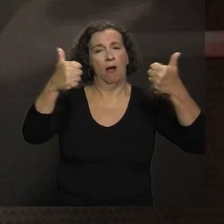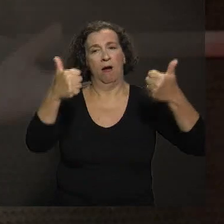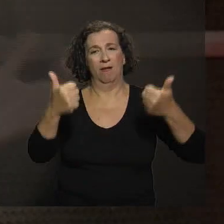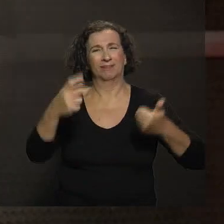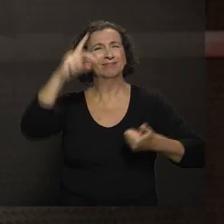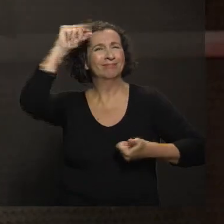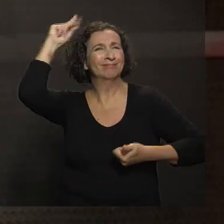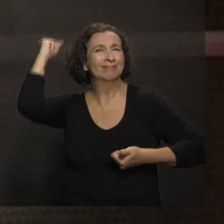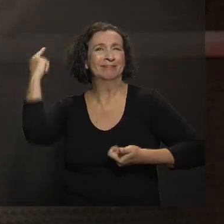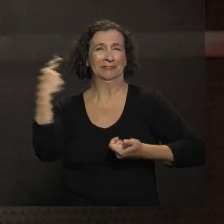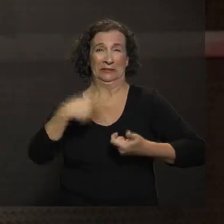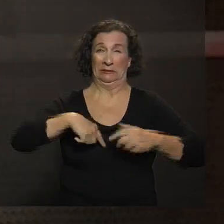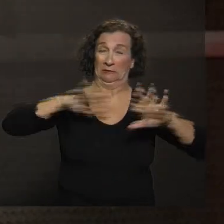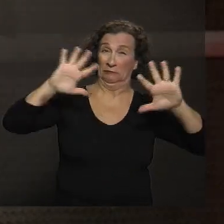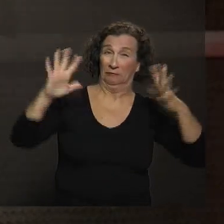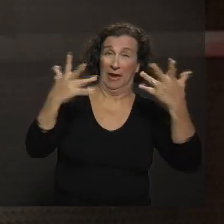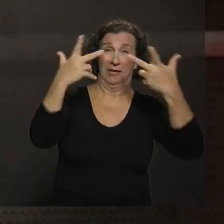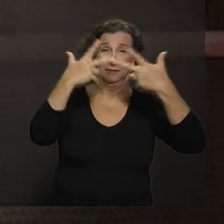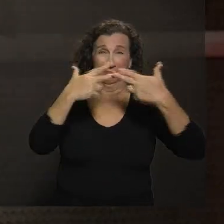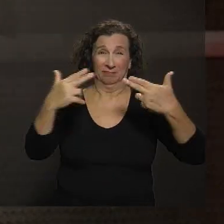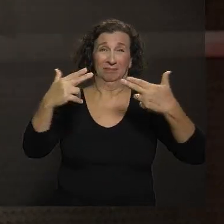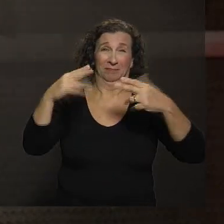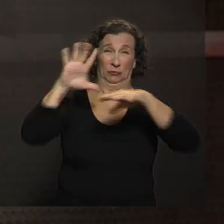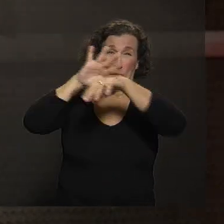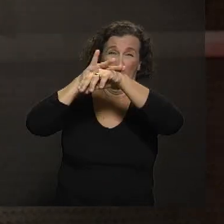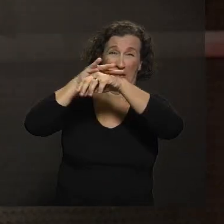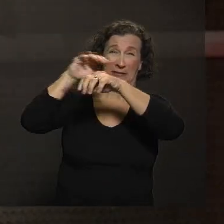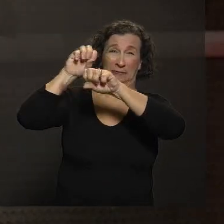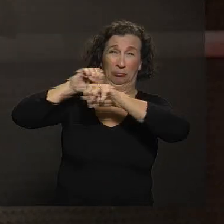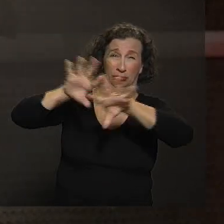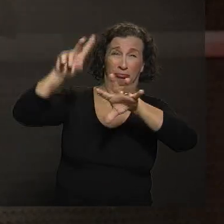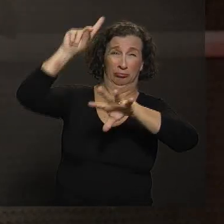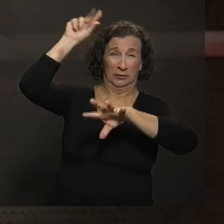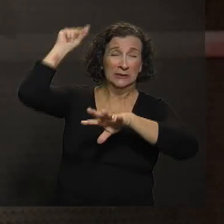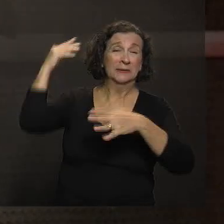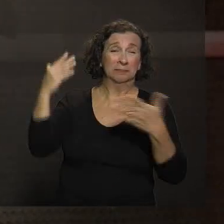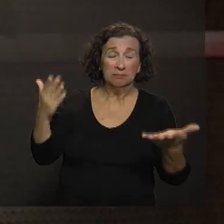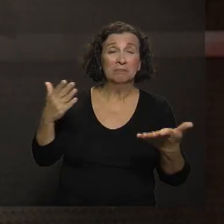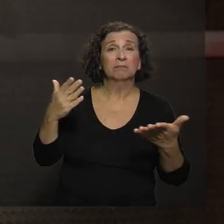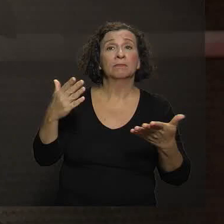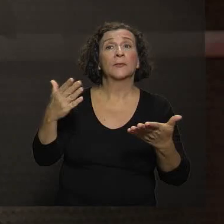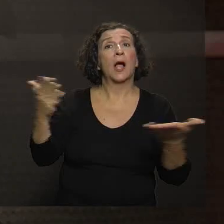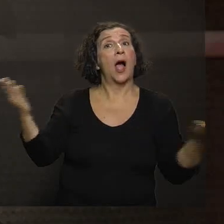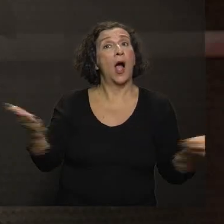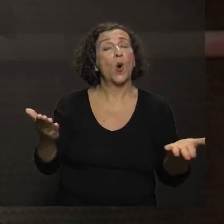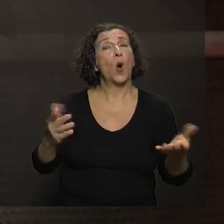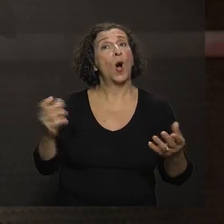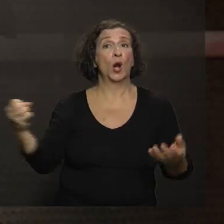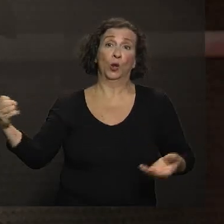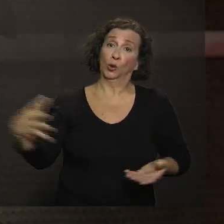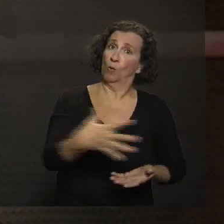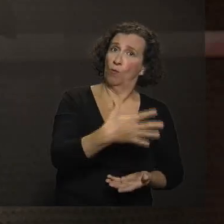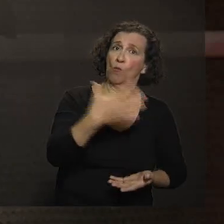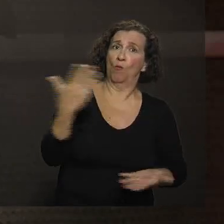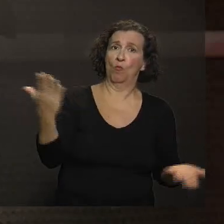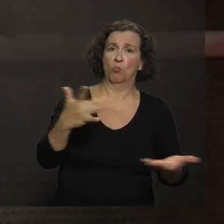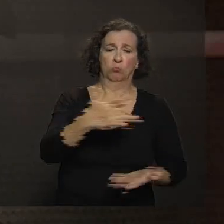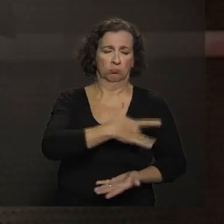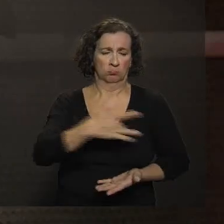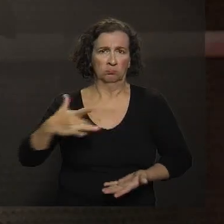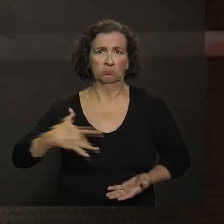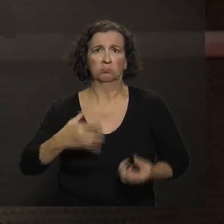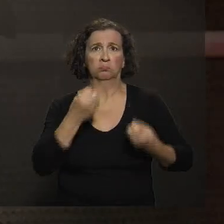exemplo, na época das grandes pestes e das grandes epidemias e pandemias, etc. e tal, acesso a saneamento básico, enfim,